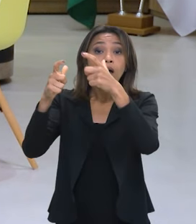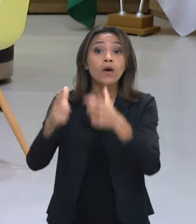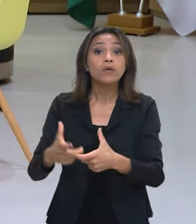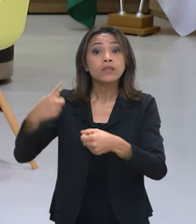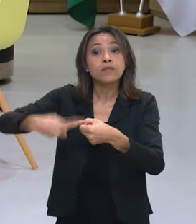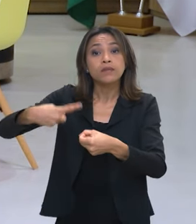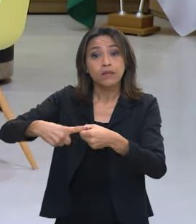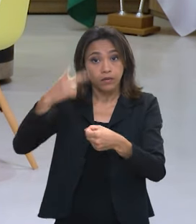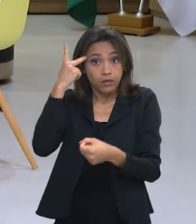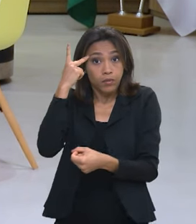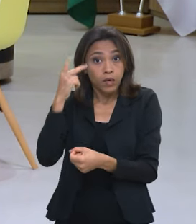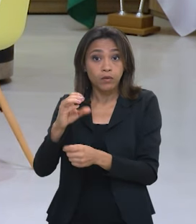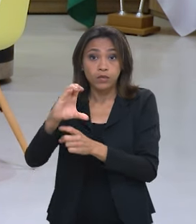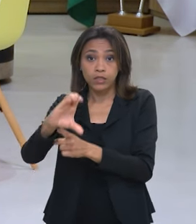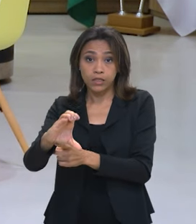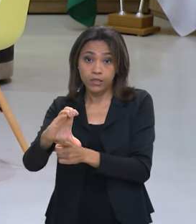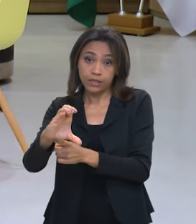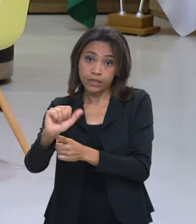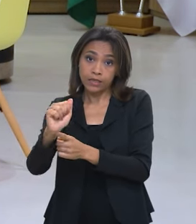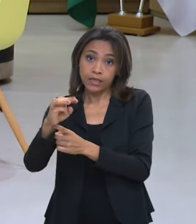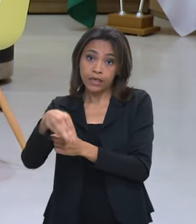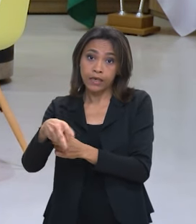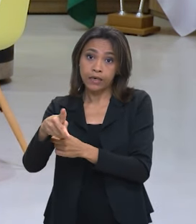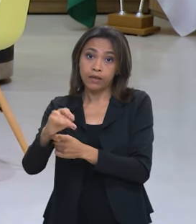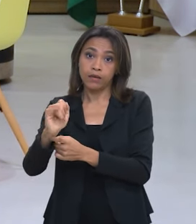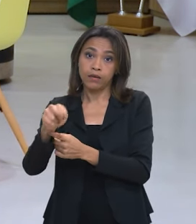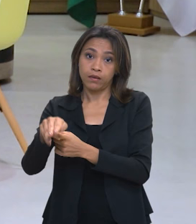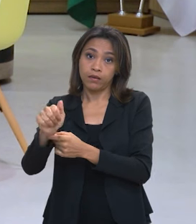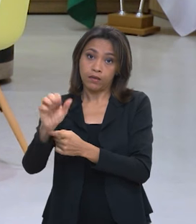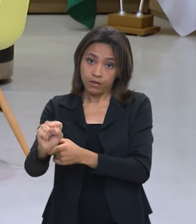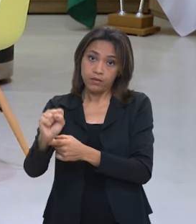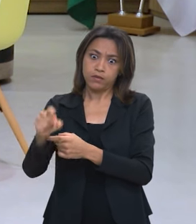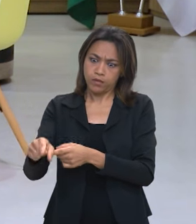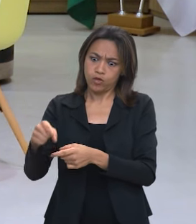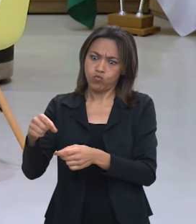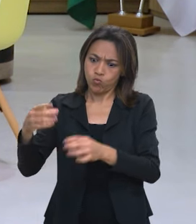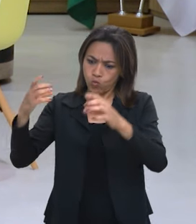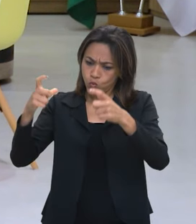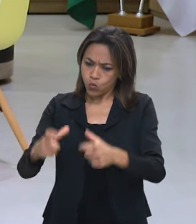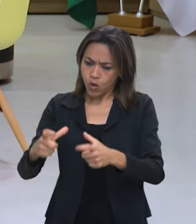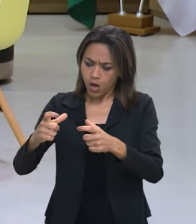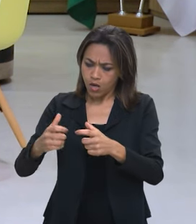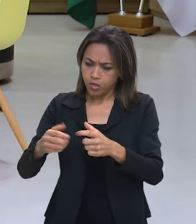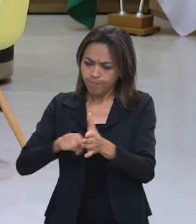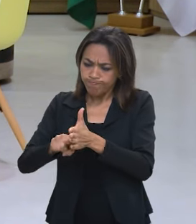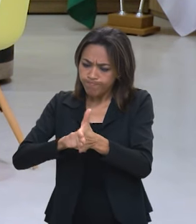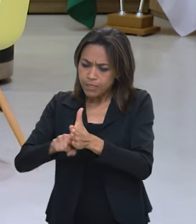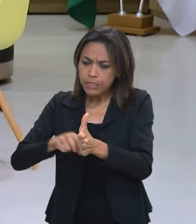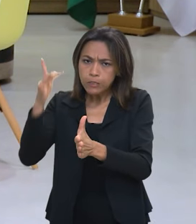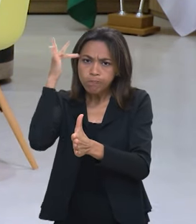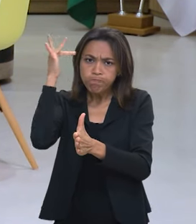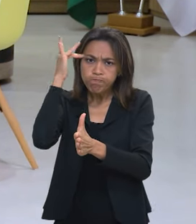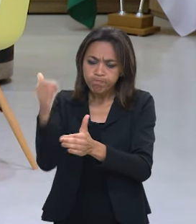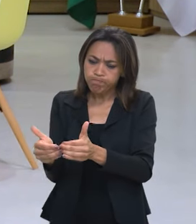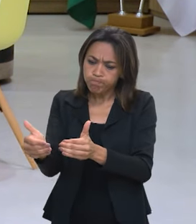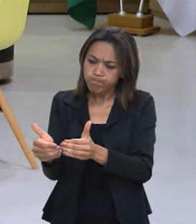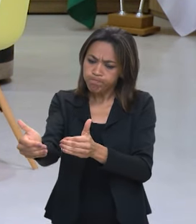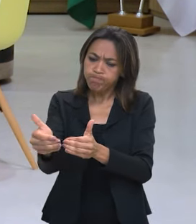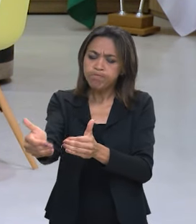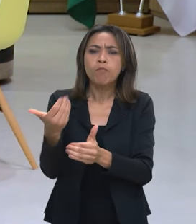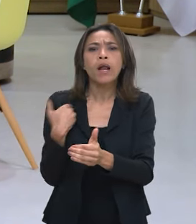Campinas ele deve com o centro de pesquisa avançado deve ajudar no